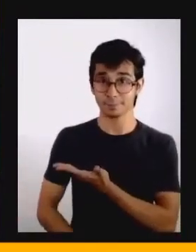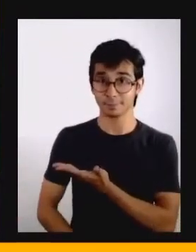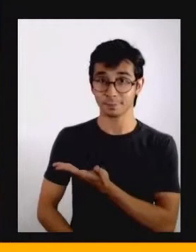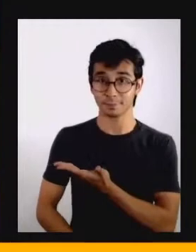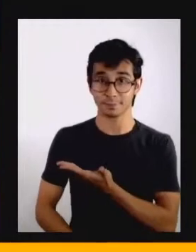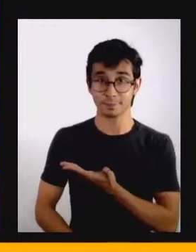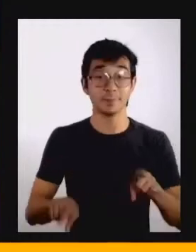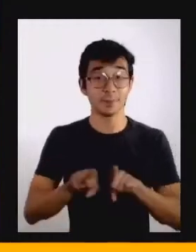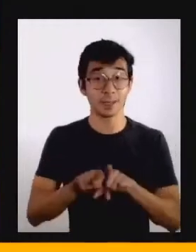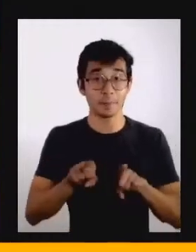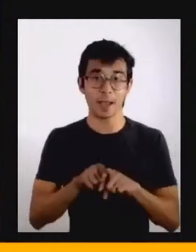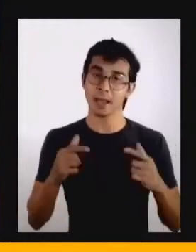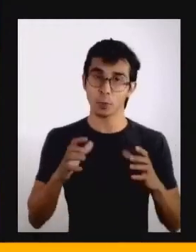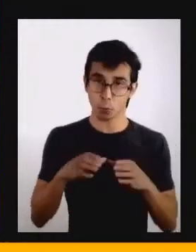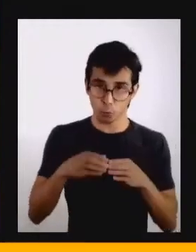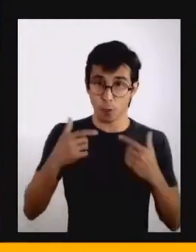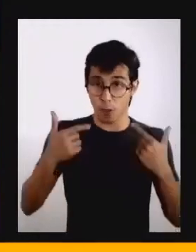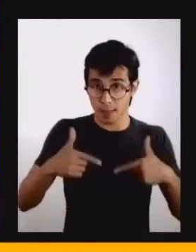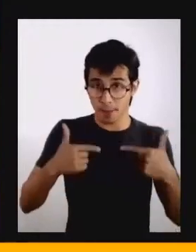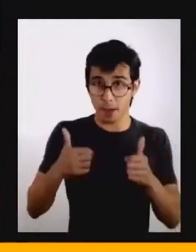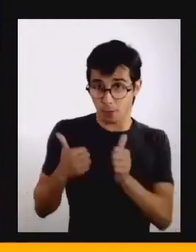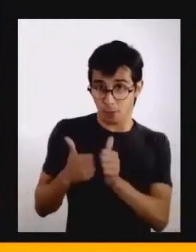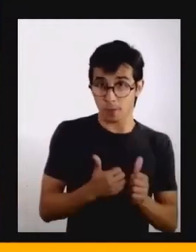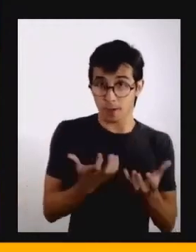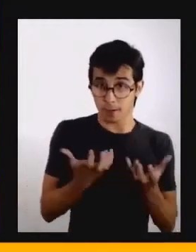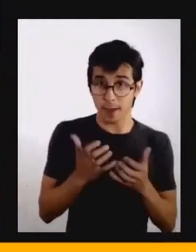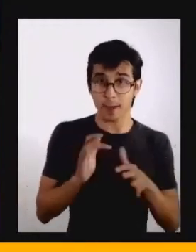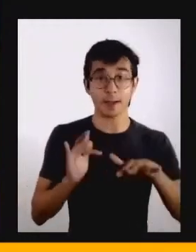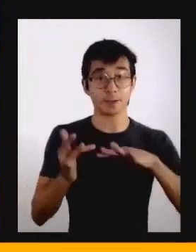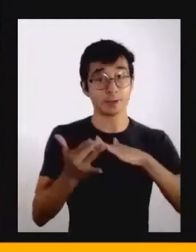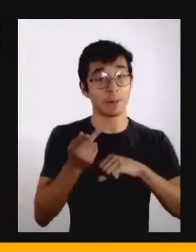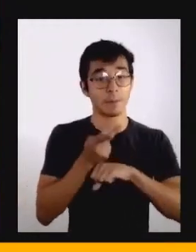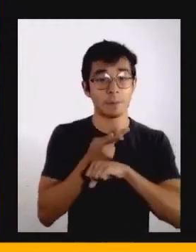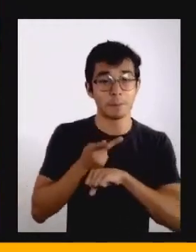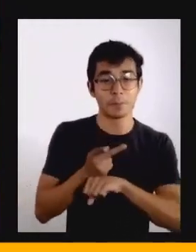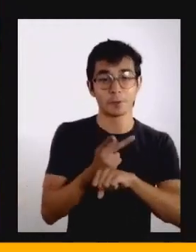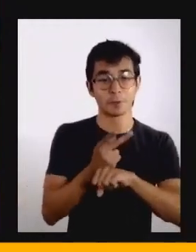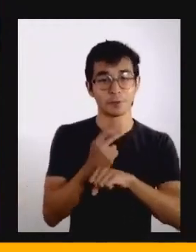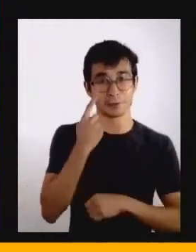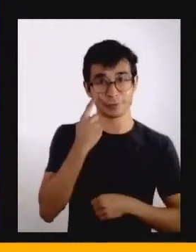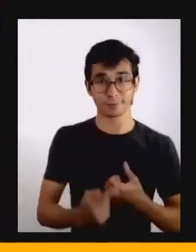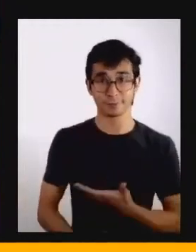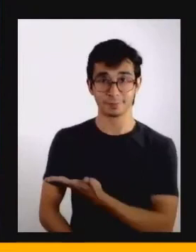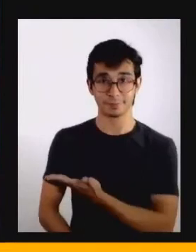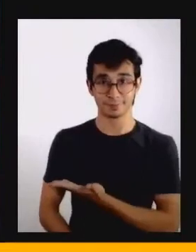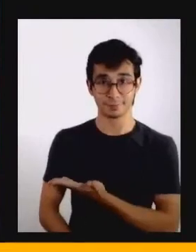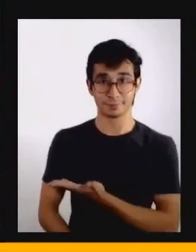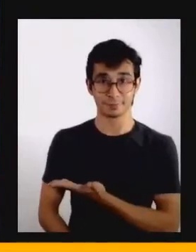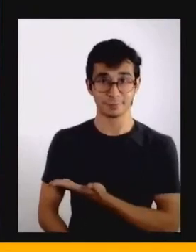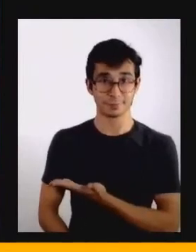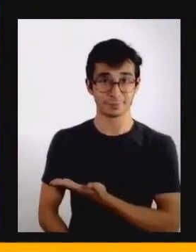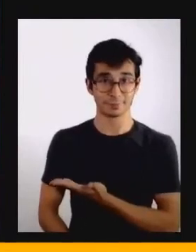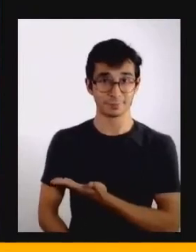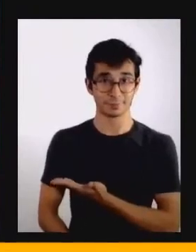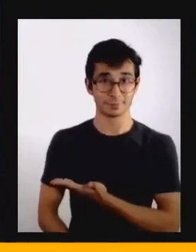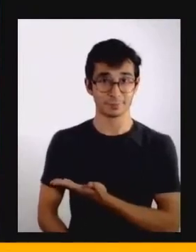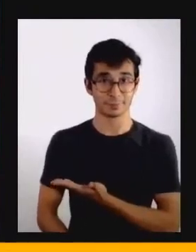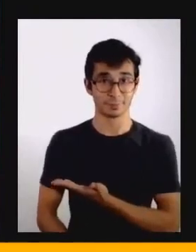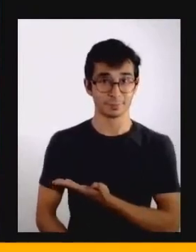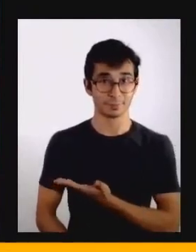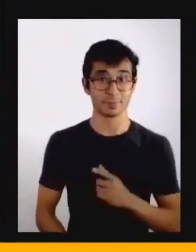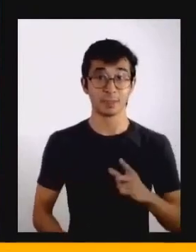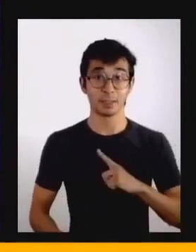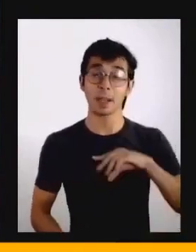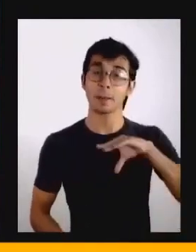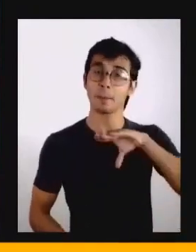o trabalho que a gente vem fazendo segue nas redes sociais tanto no Gust Nog e no Torus Lab do Tempo nosso conteúdo em português e no Torus